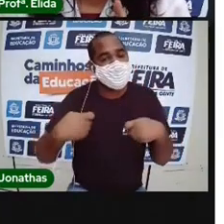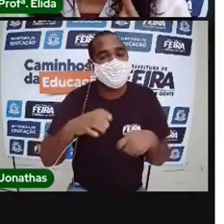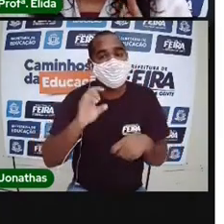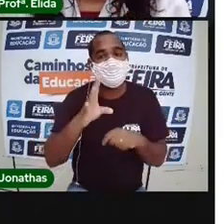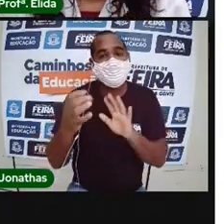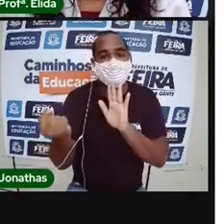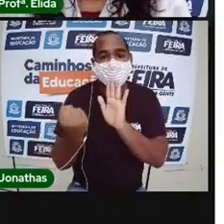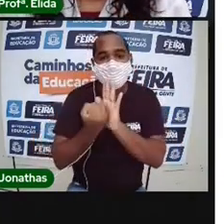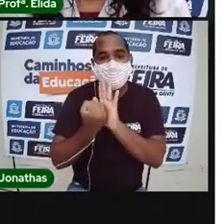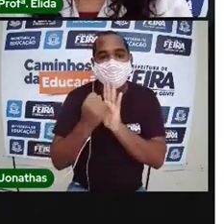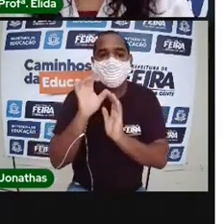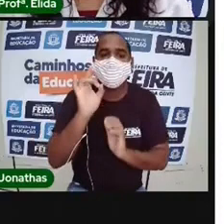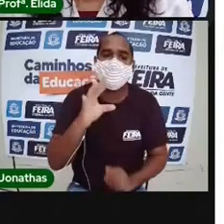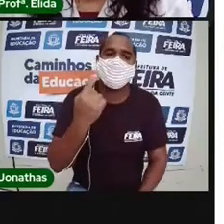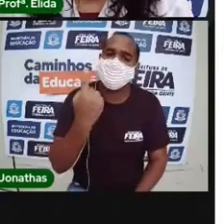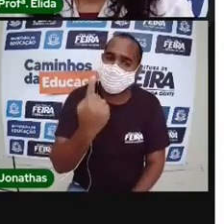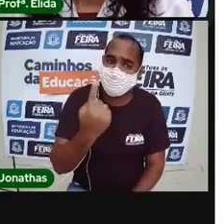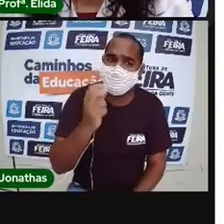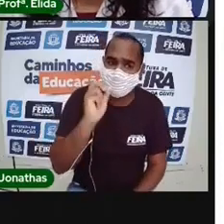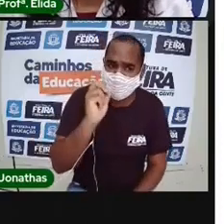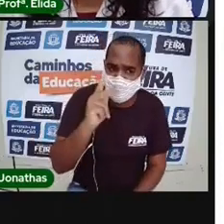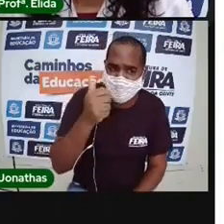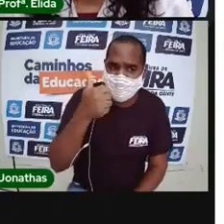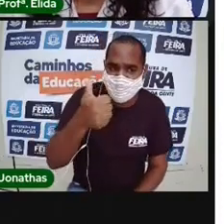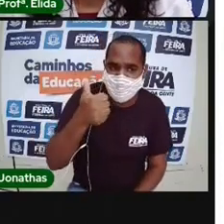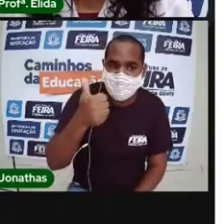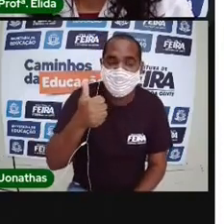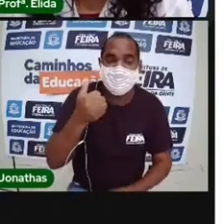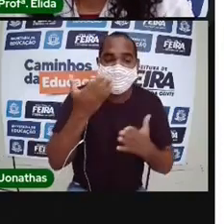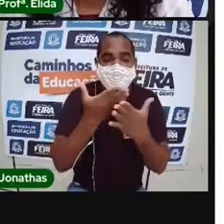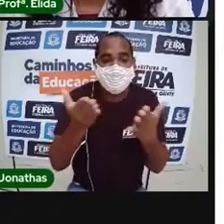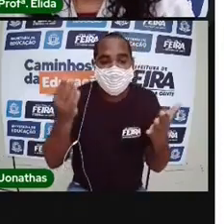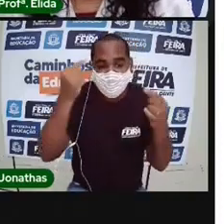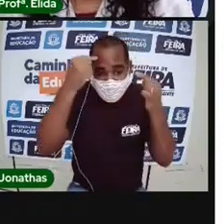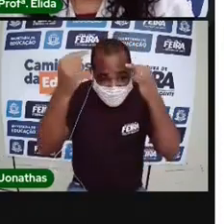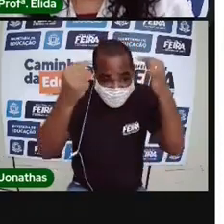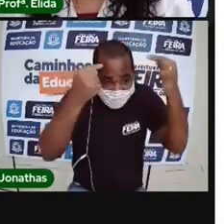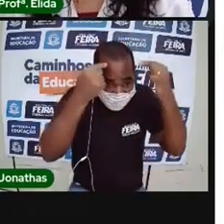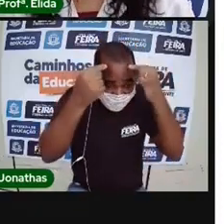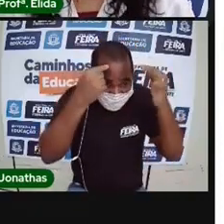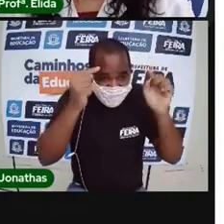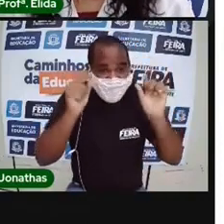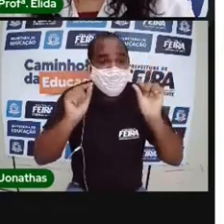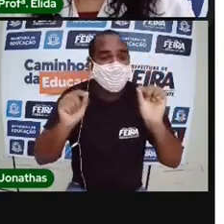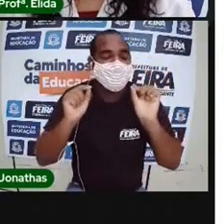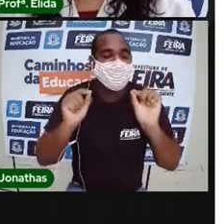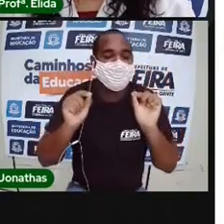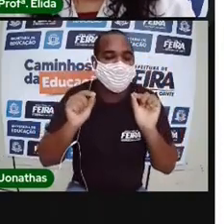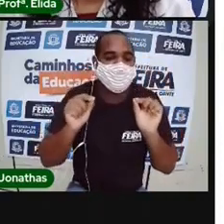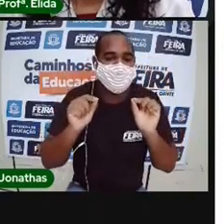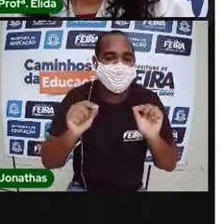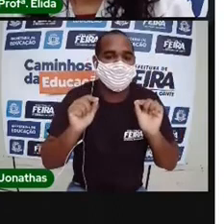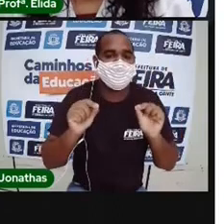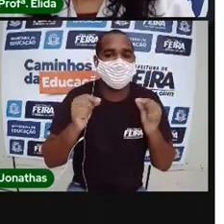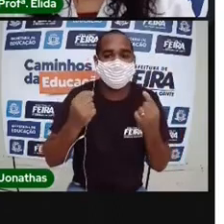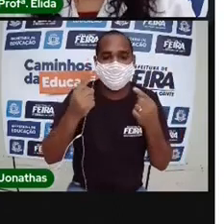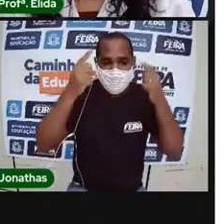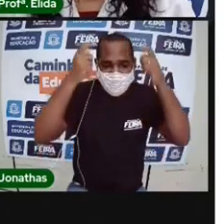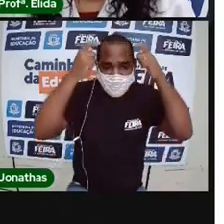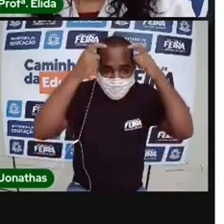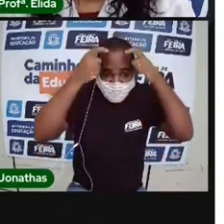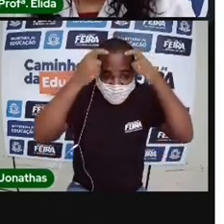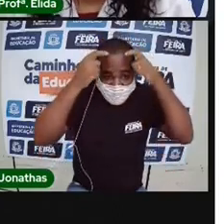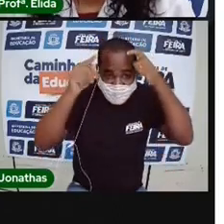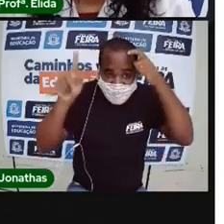um quadradinho. Vamos ver se você adivinha? O que é, o que é? Tem coroa,